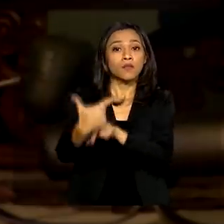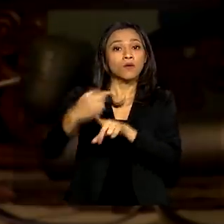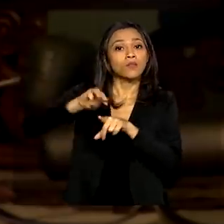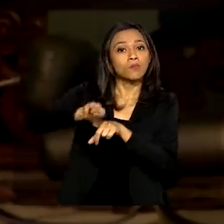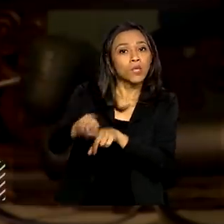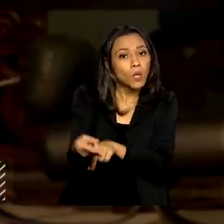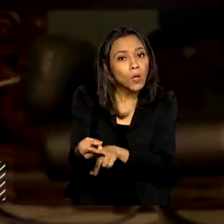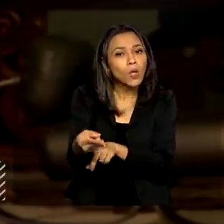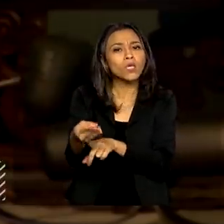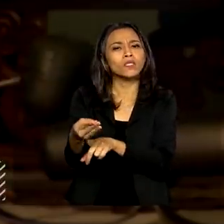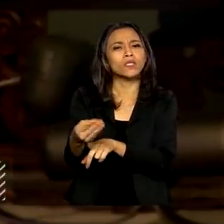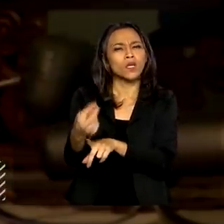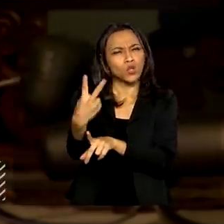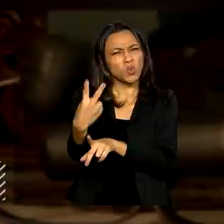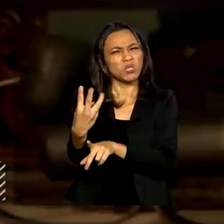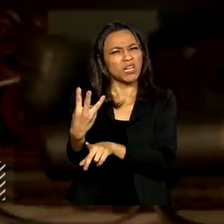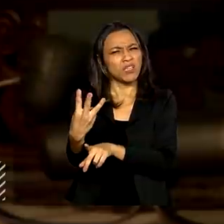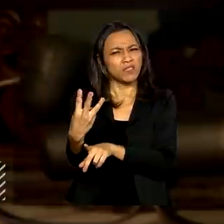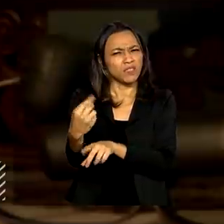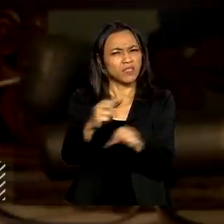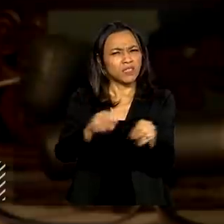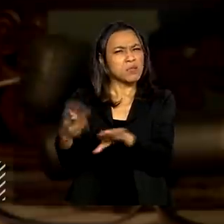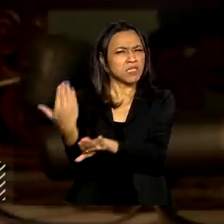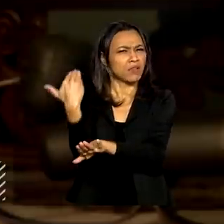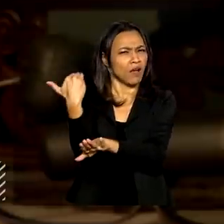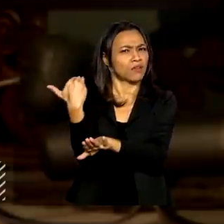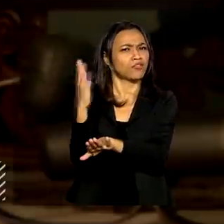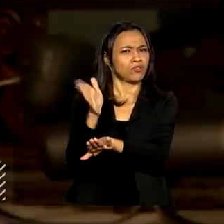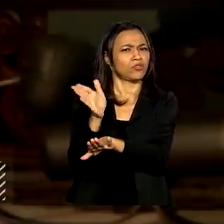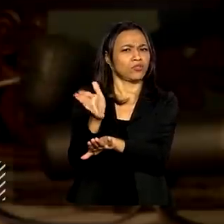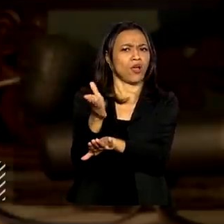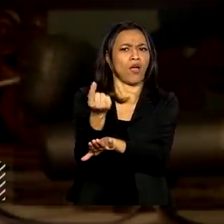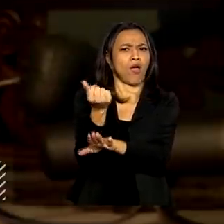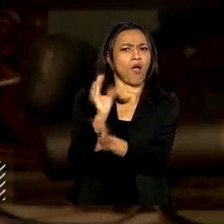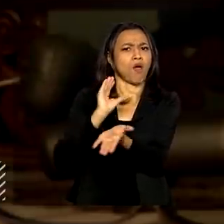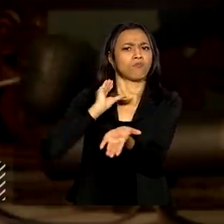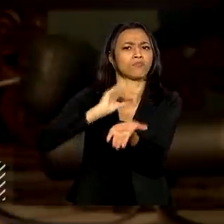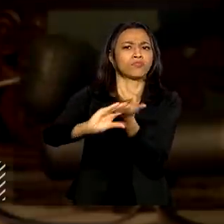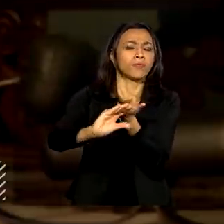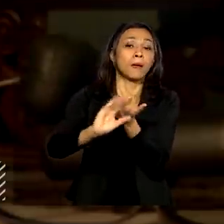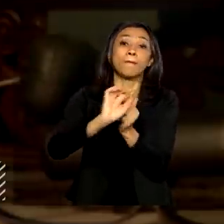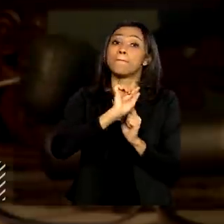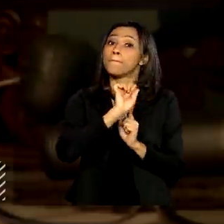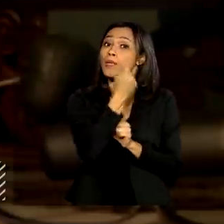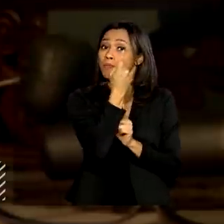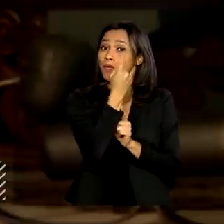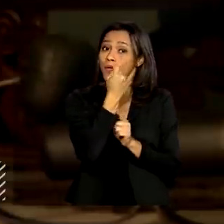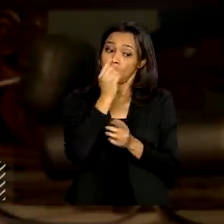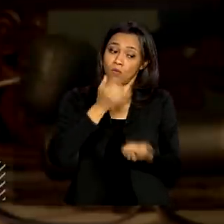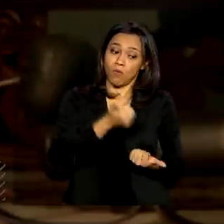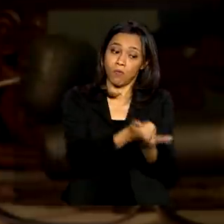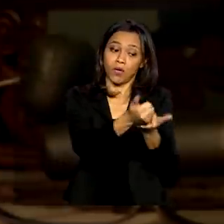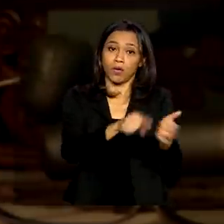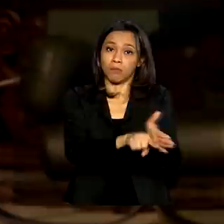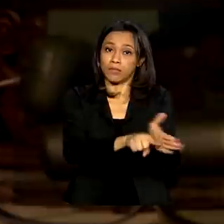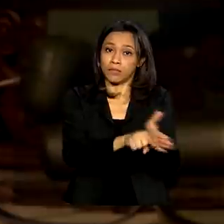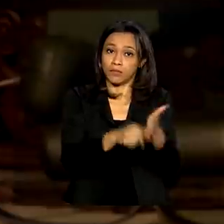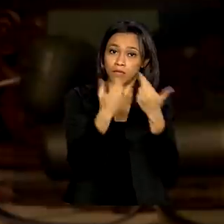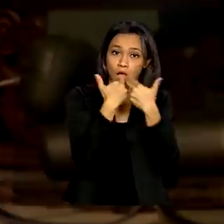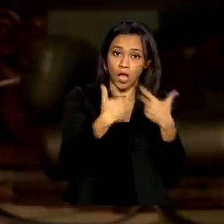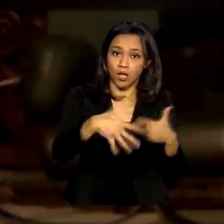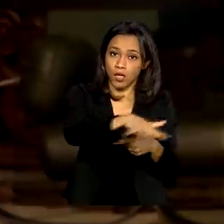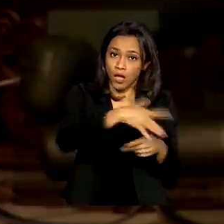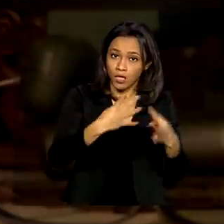duas ou três semanas atrás, que foram colocados já na... Nós investimos, primeiro, na pesquisa e no desenvolvimento de inovações.